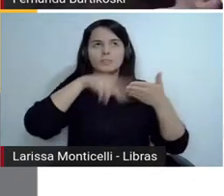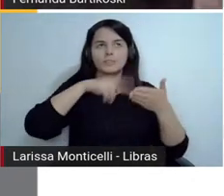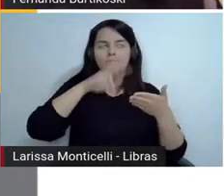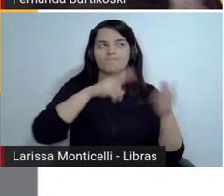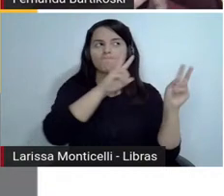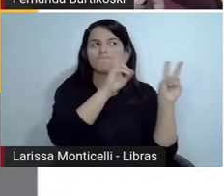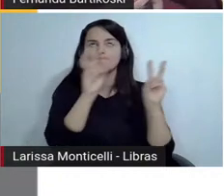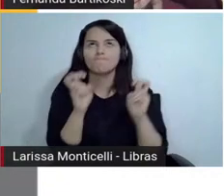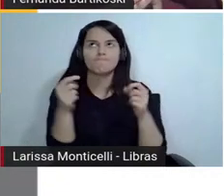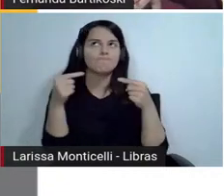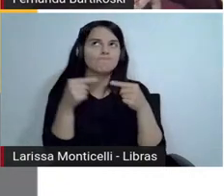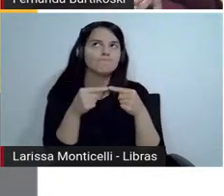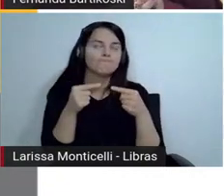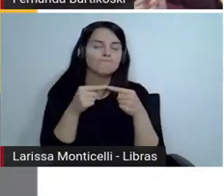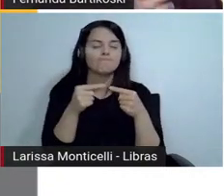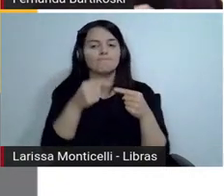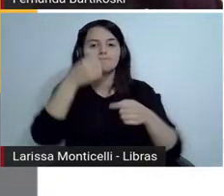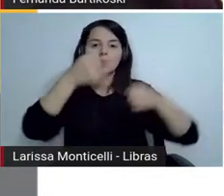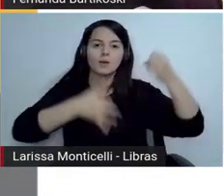nós pensamos num enigma